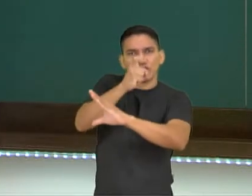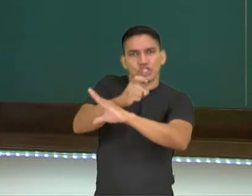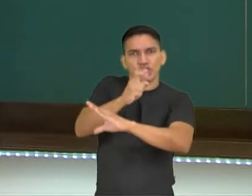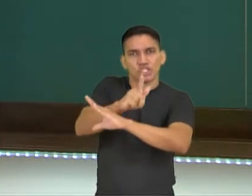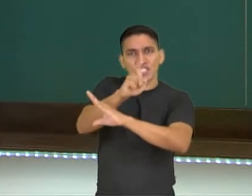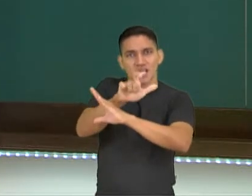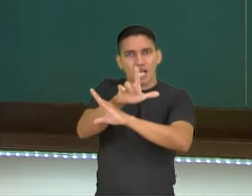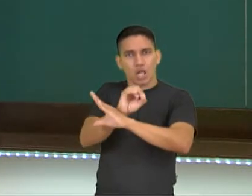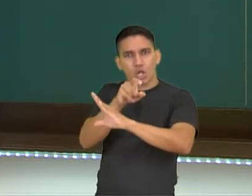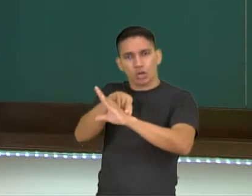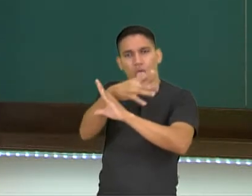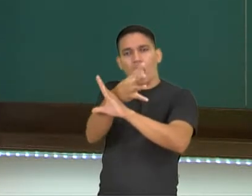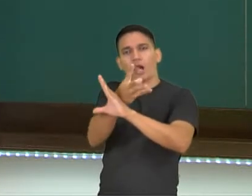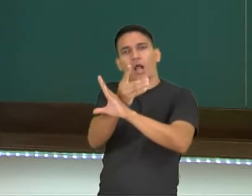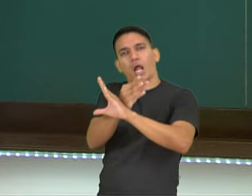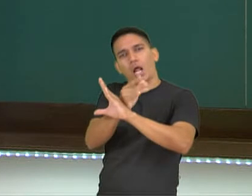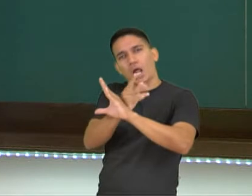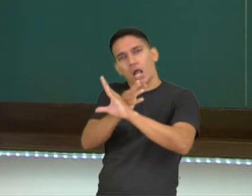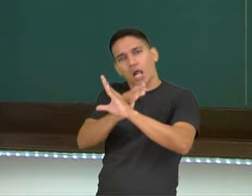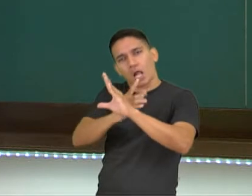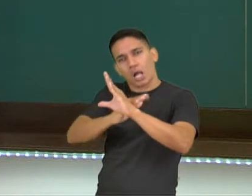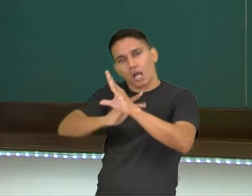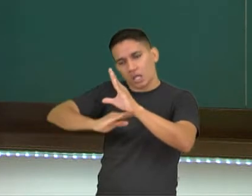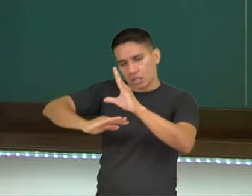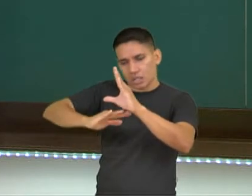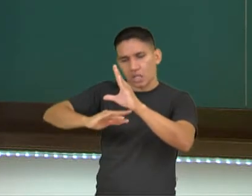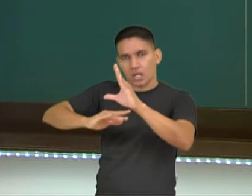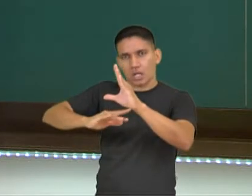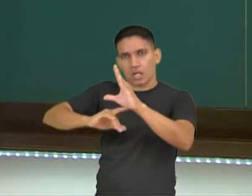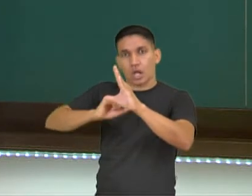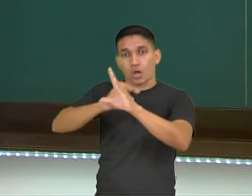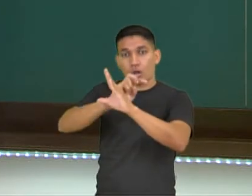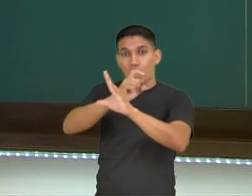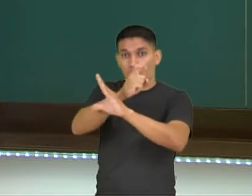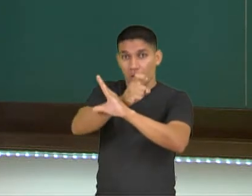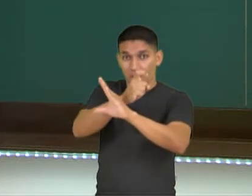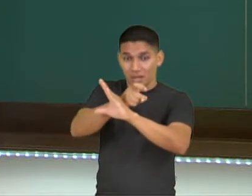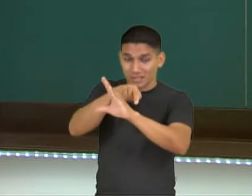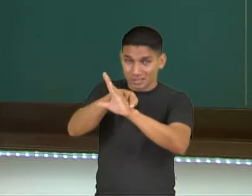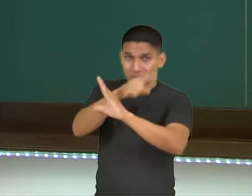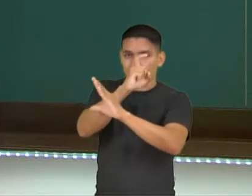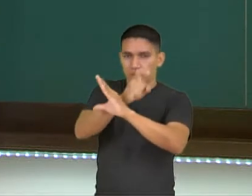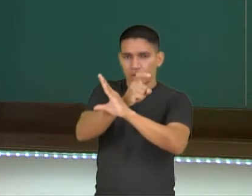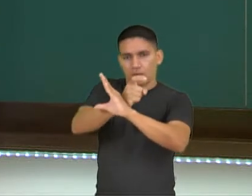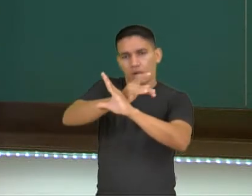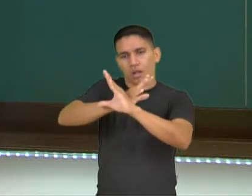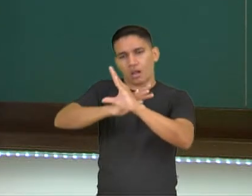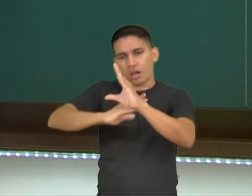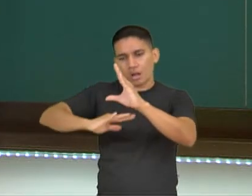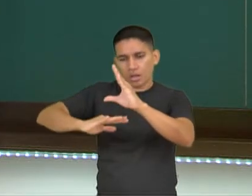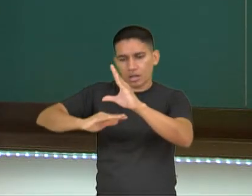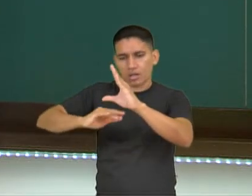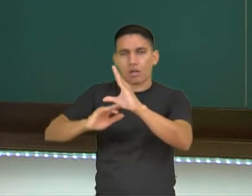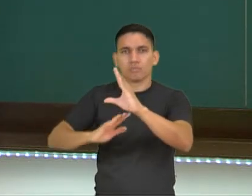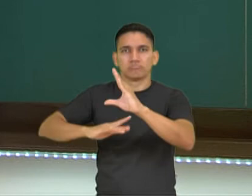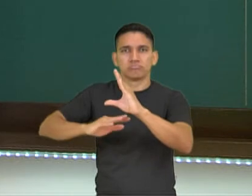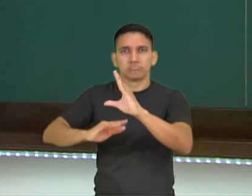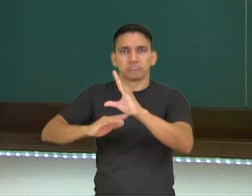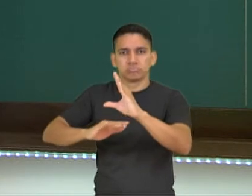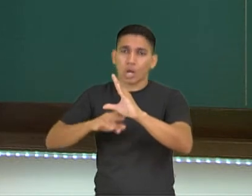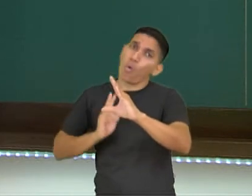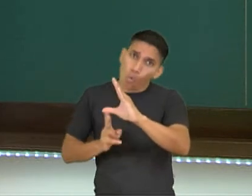o gelo derretendo, né? Sofrendo fusão, indo da água no estado sólido, gelo, para a água no estado líquido, certo?